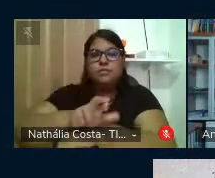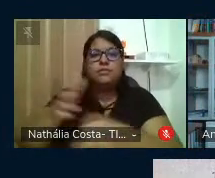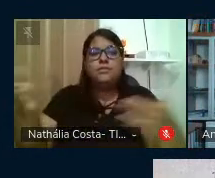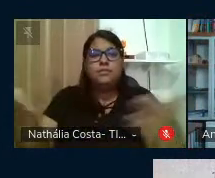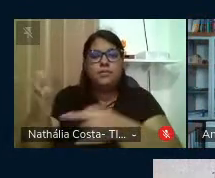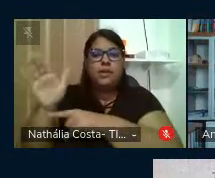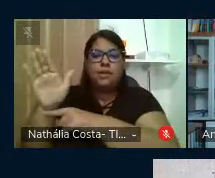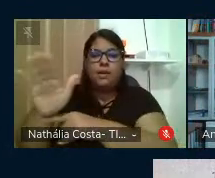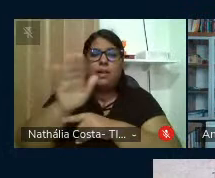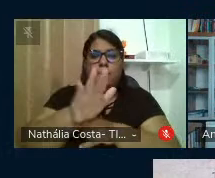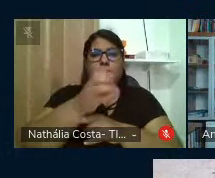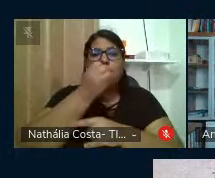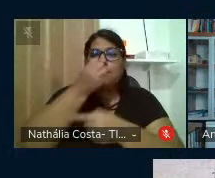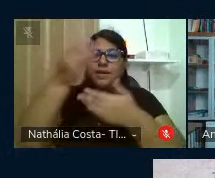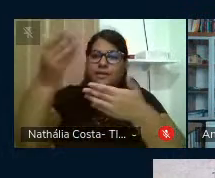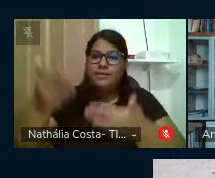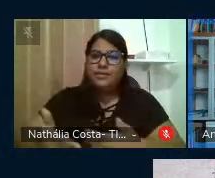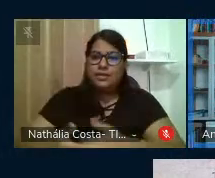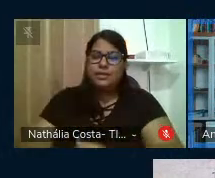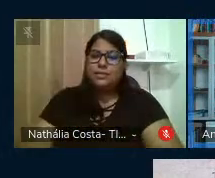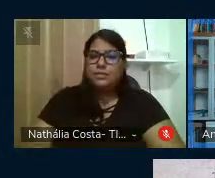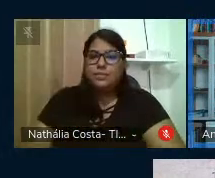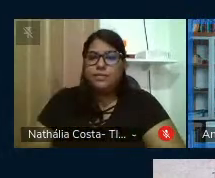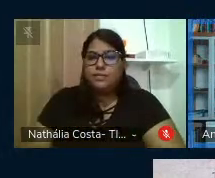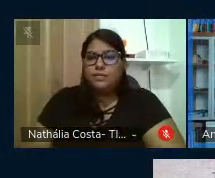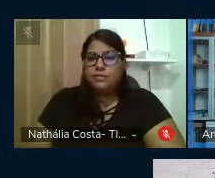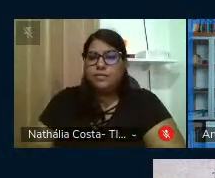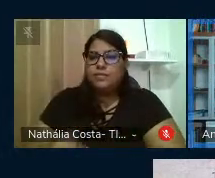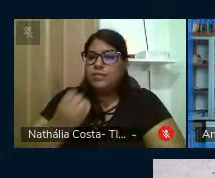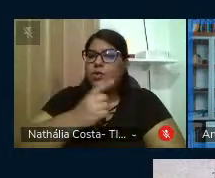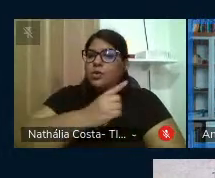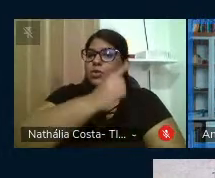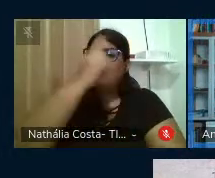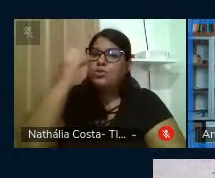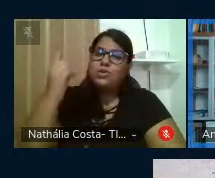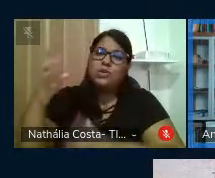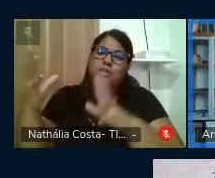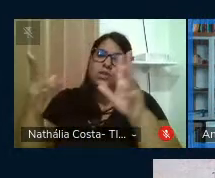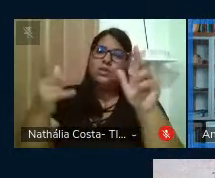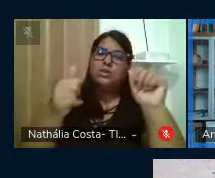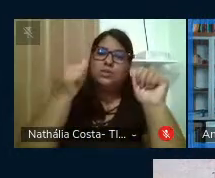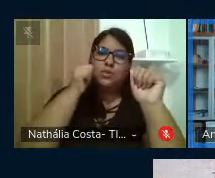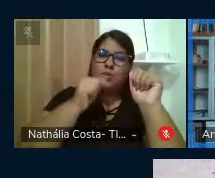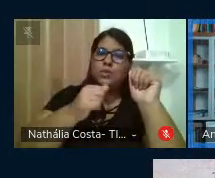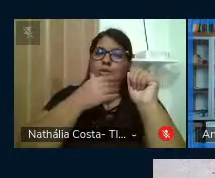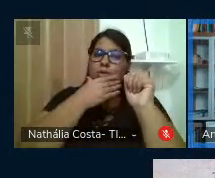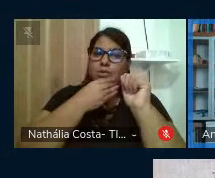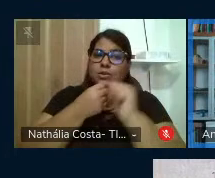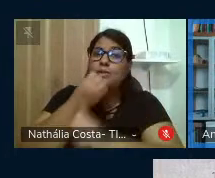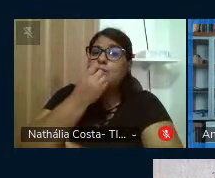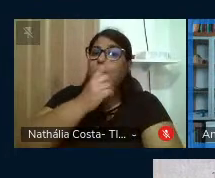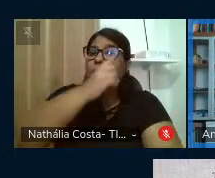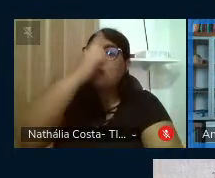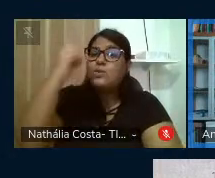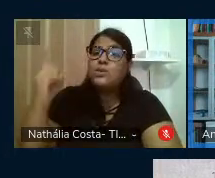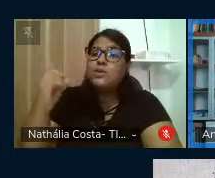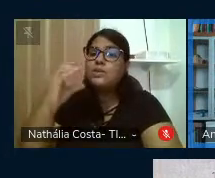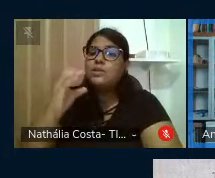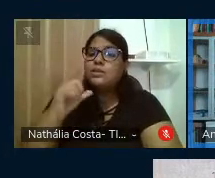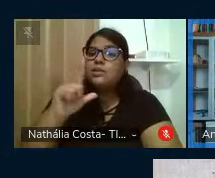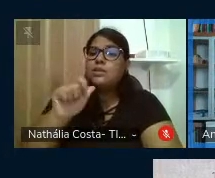colaboradores. Seja bem-vinda. Bom, bom dia a todas e todas, bom dia, Claudio Leme,